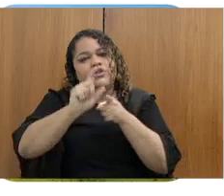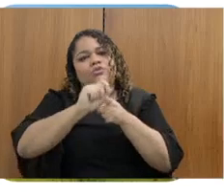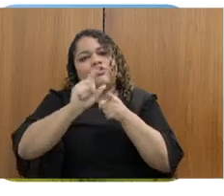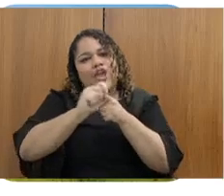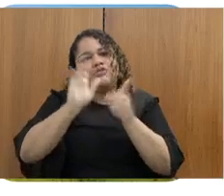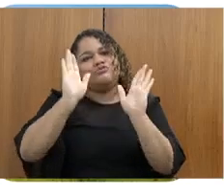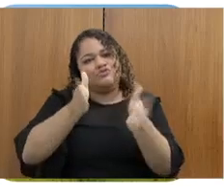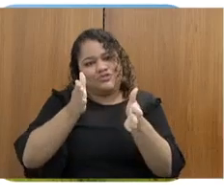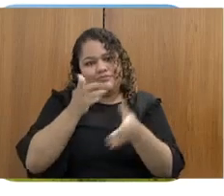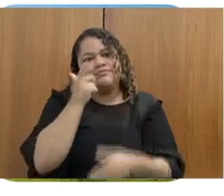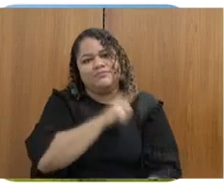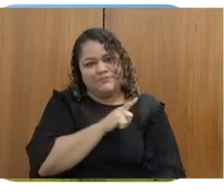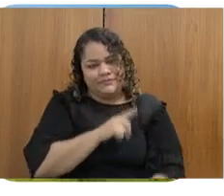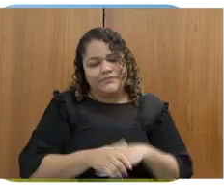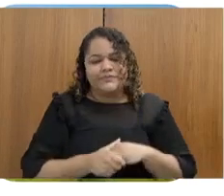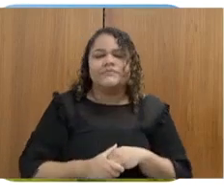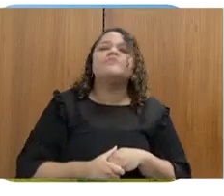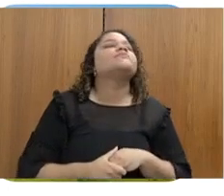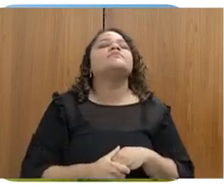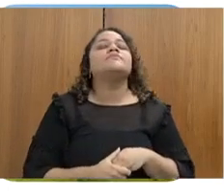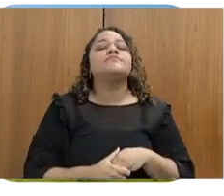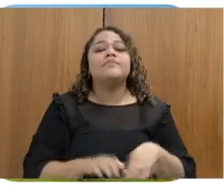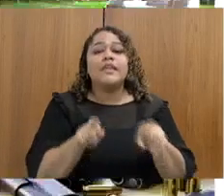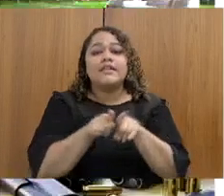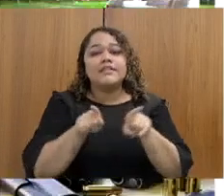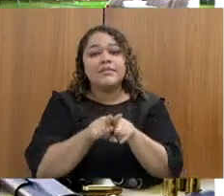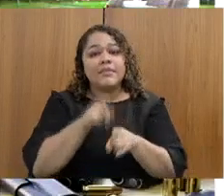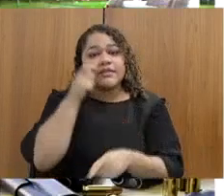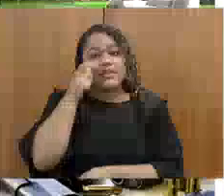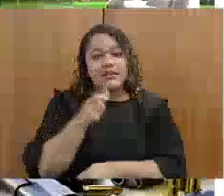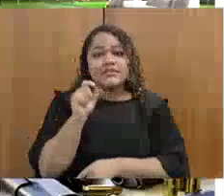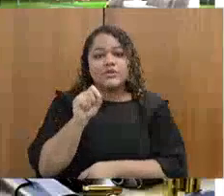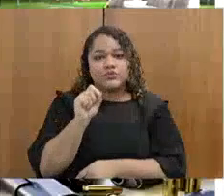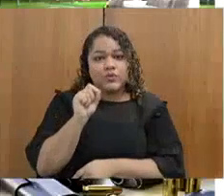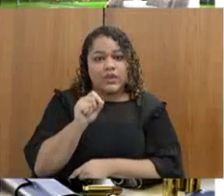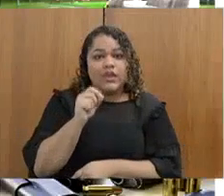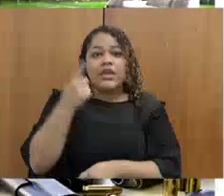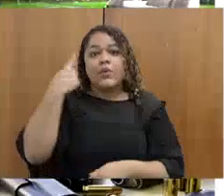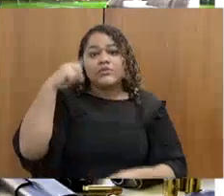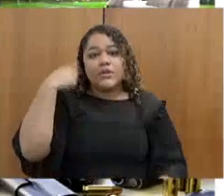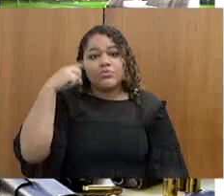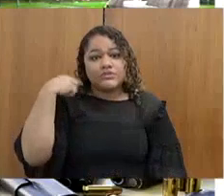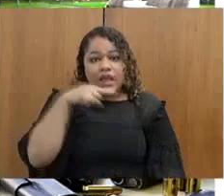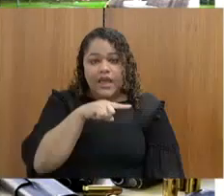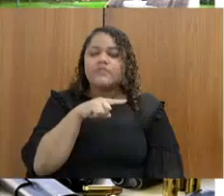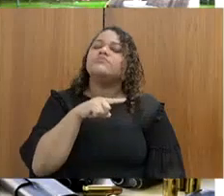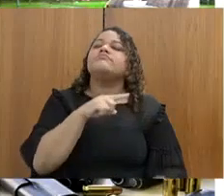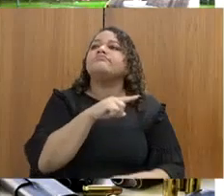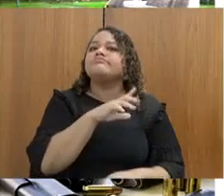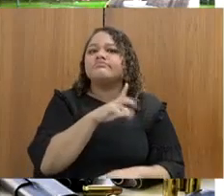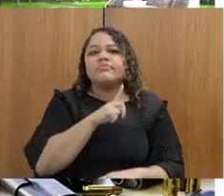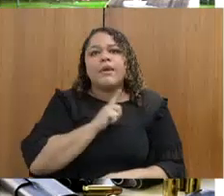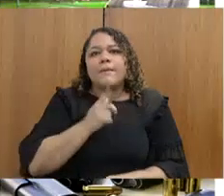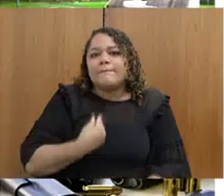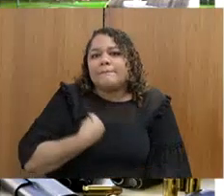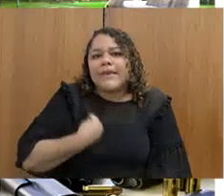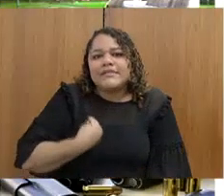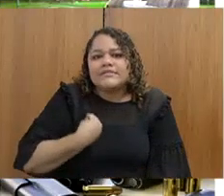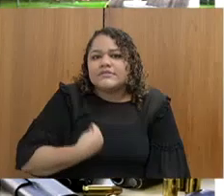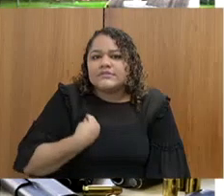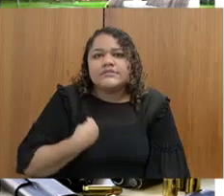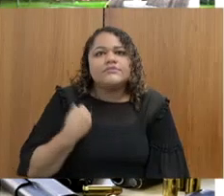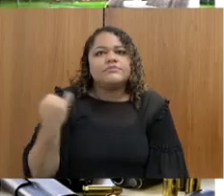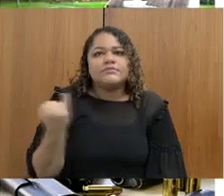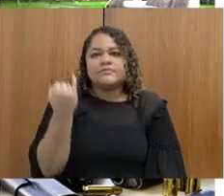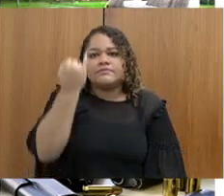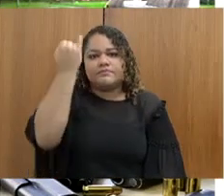Uma coisa interessante também, que os deputados aqui têm uma participação muito importante, é com relação ao kit conforto. Isso para nós traz um alívio,